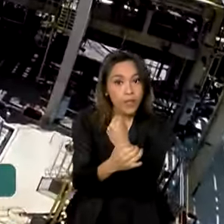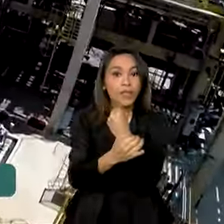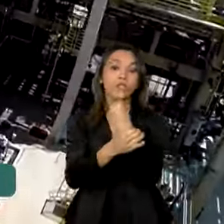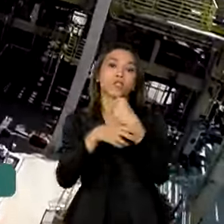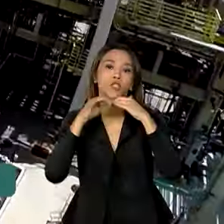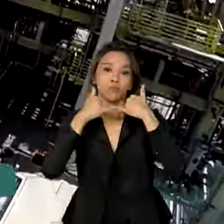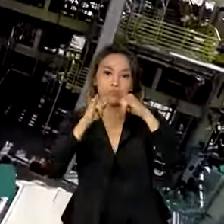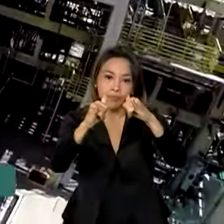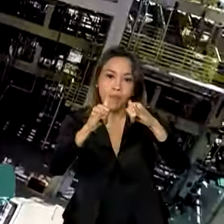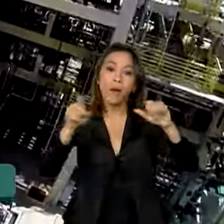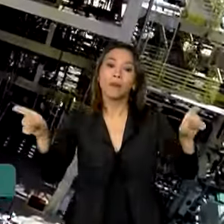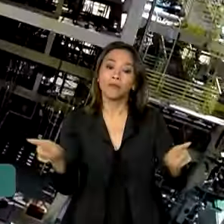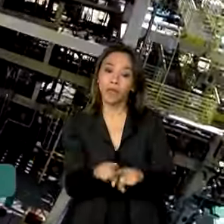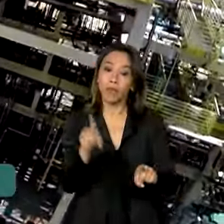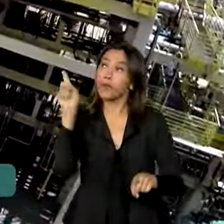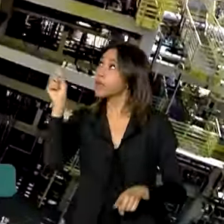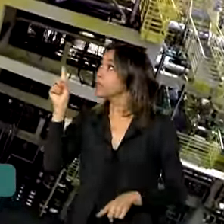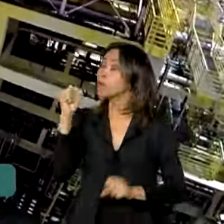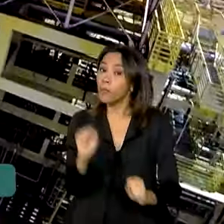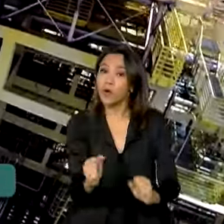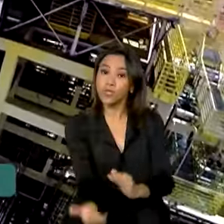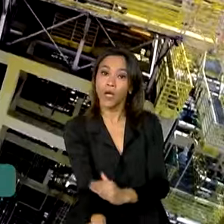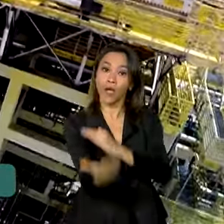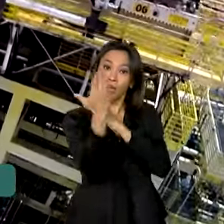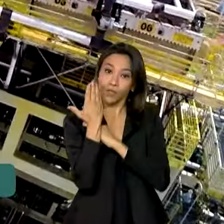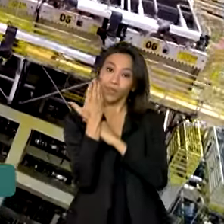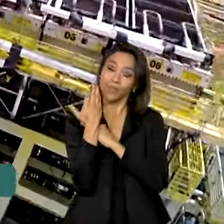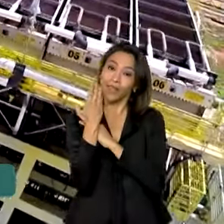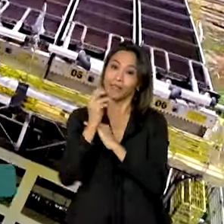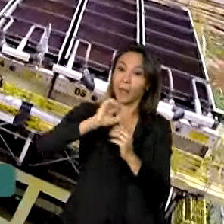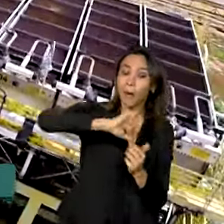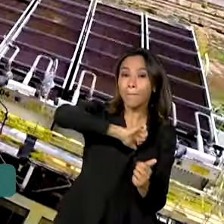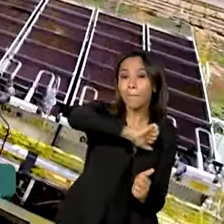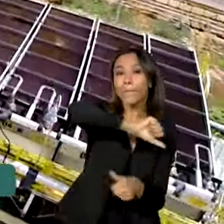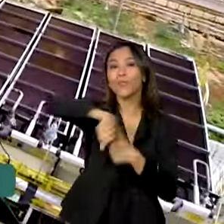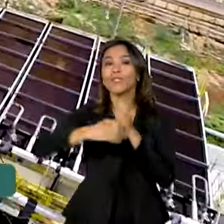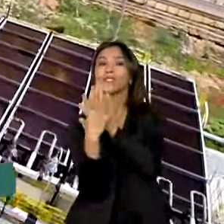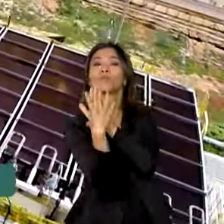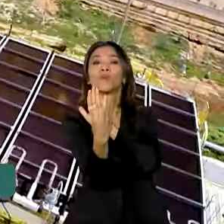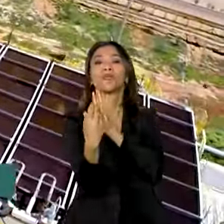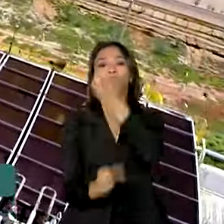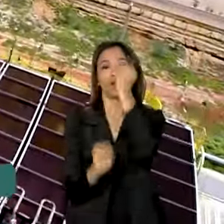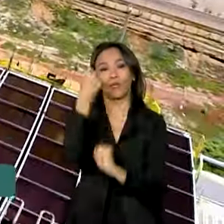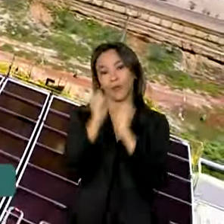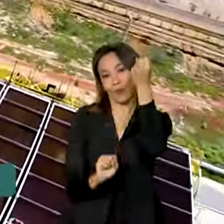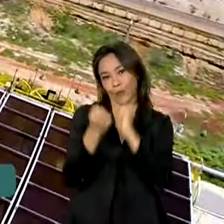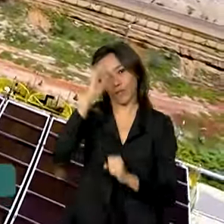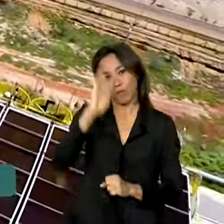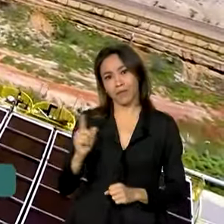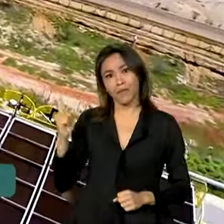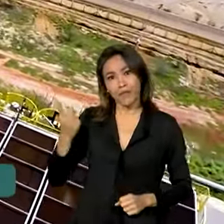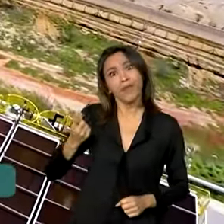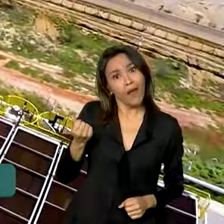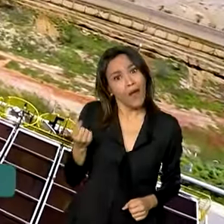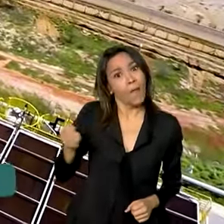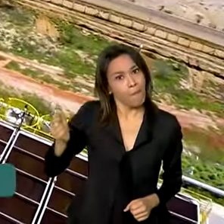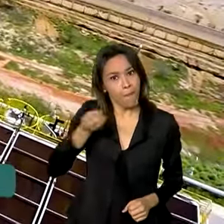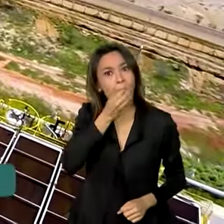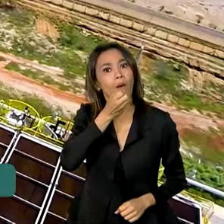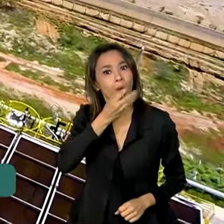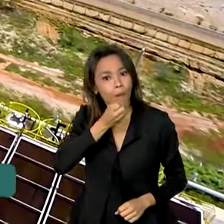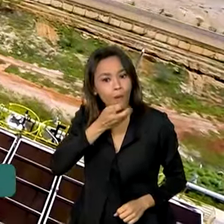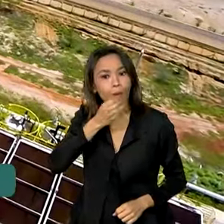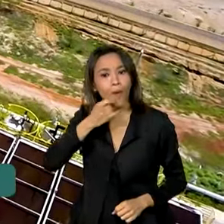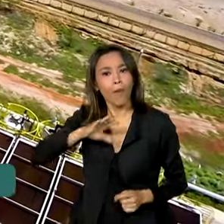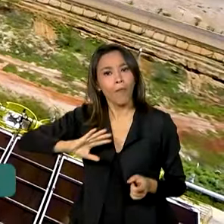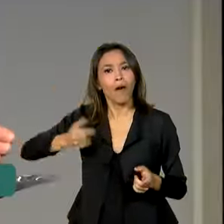pode ajudar no processo de reindustrialização do Brasil, ao ser opção de combustível mais em conta para fazer as